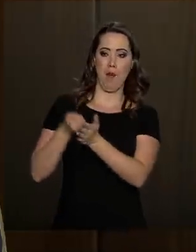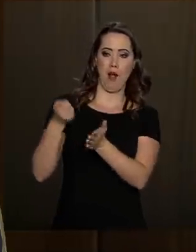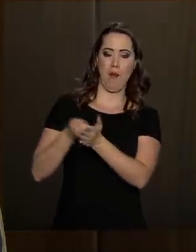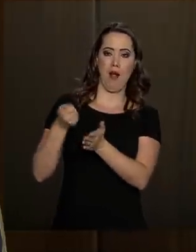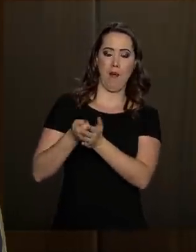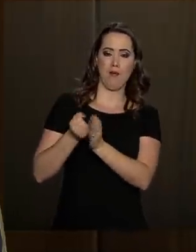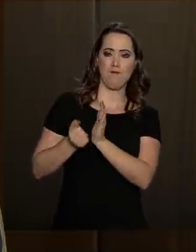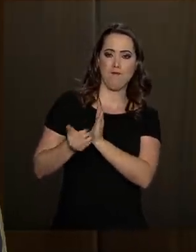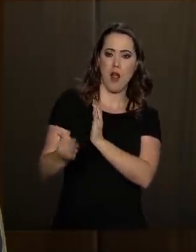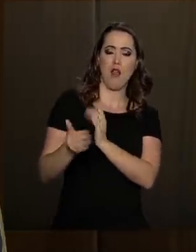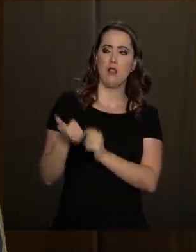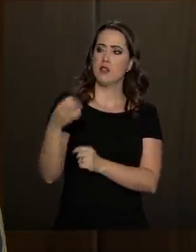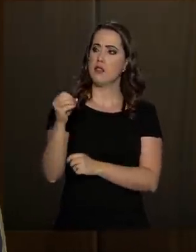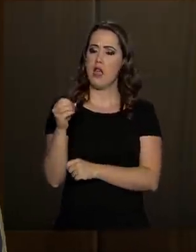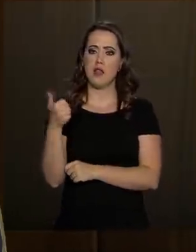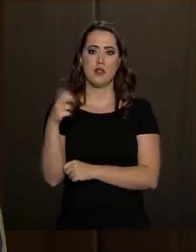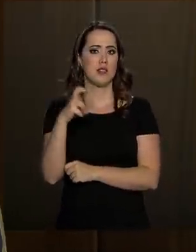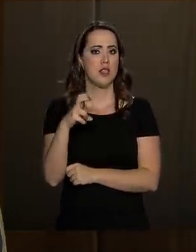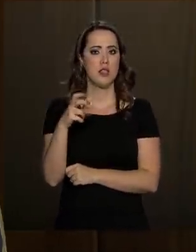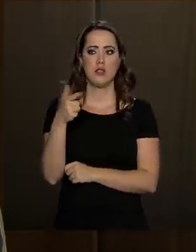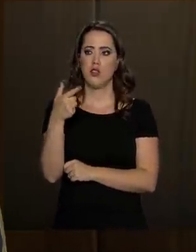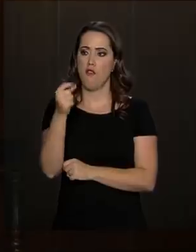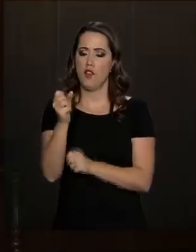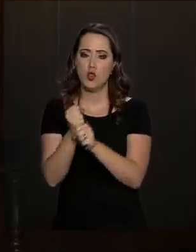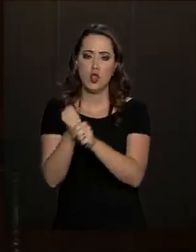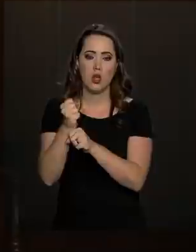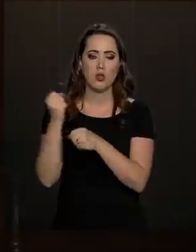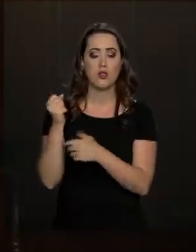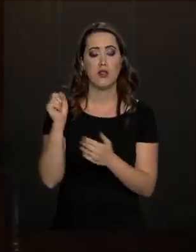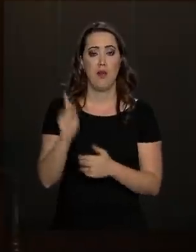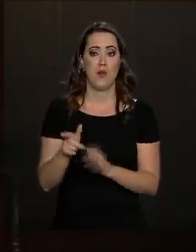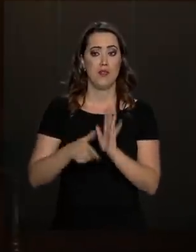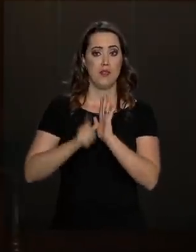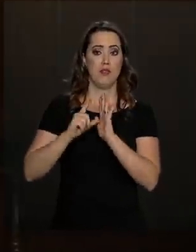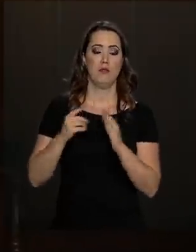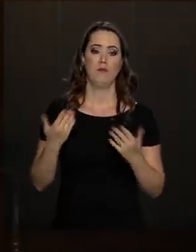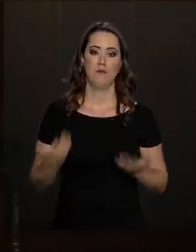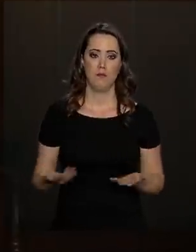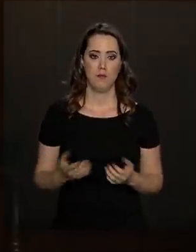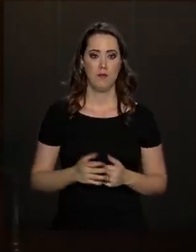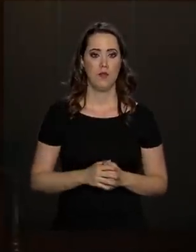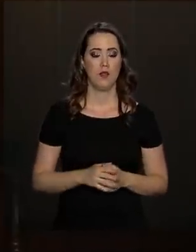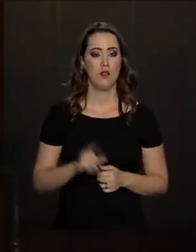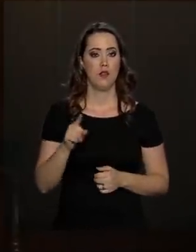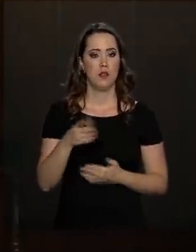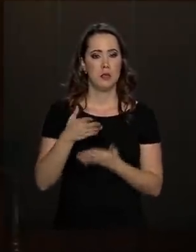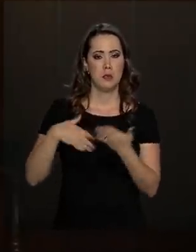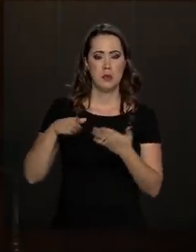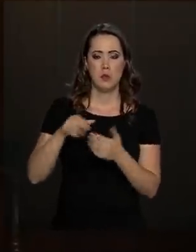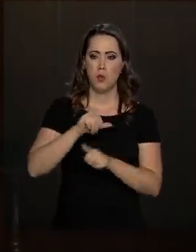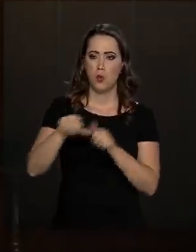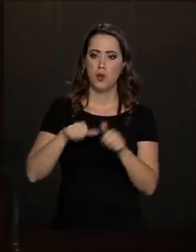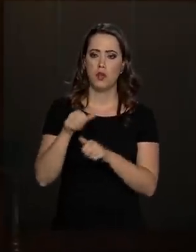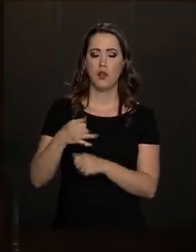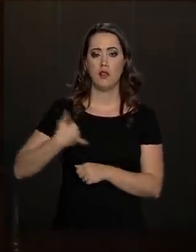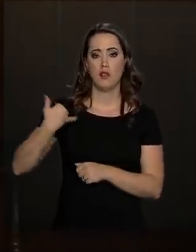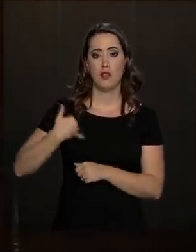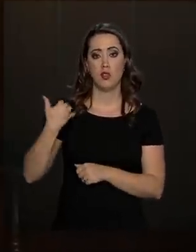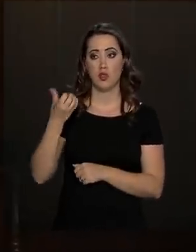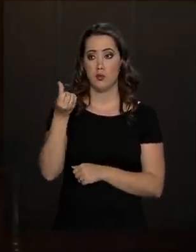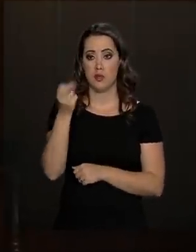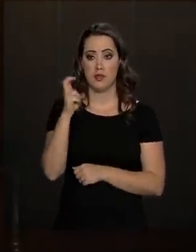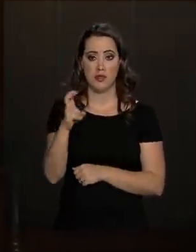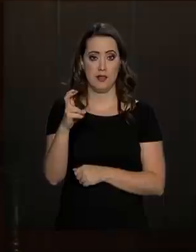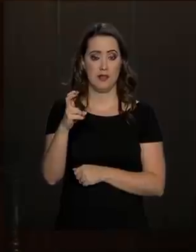seguidamente, 10, 15, 20 anos, acabam se aposentando antes. Quando você passa a idade para 65 anos,